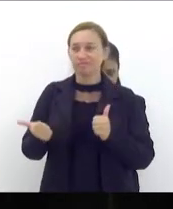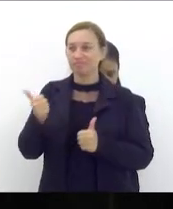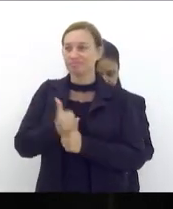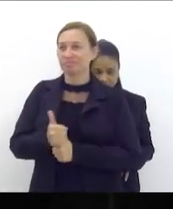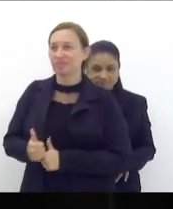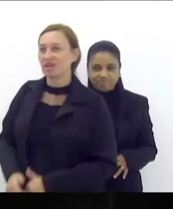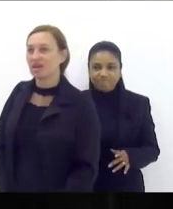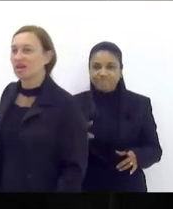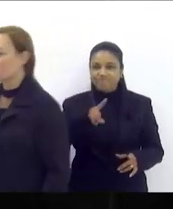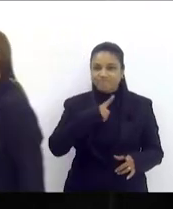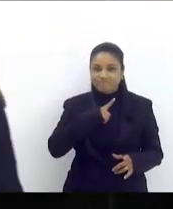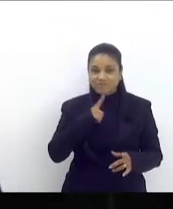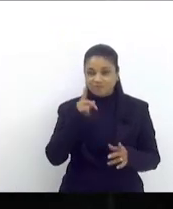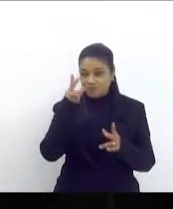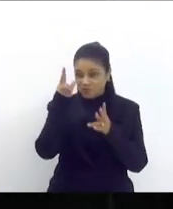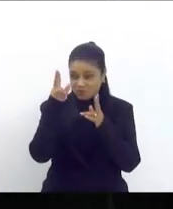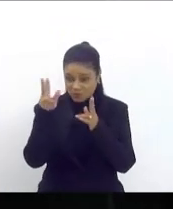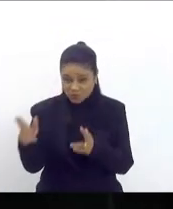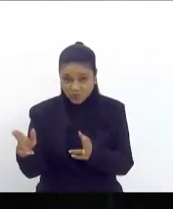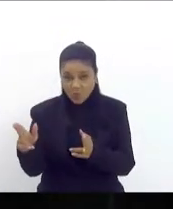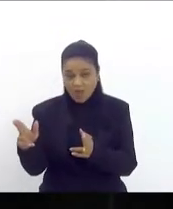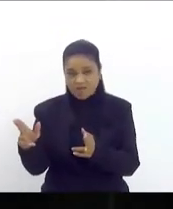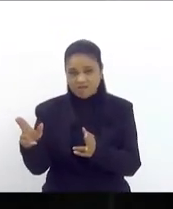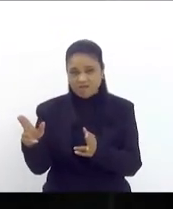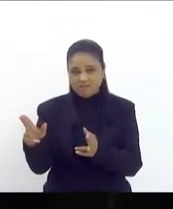eles têm afinidade